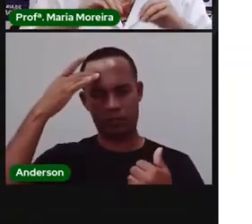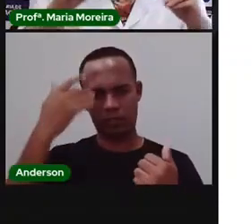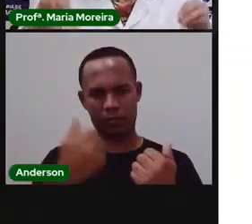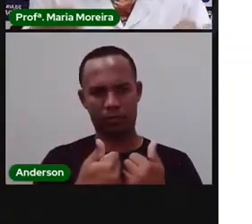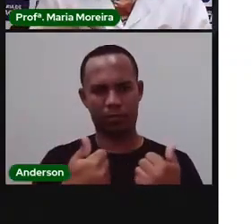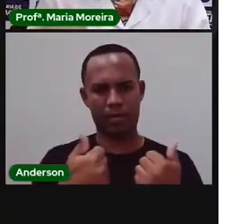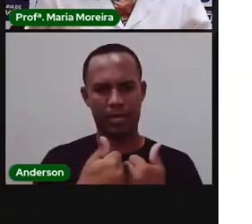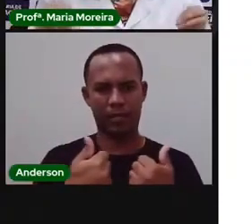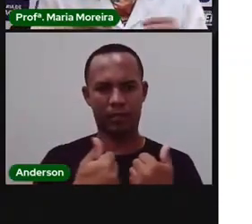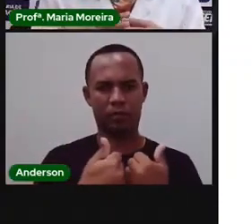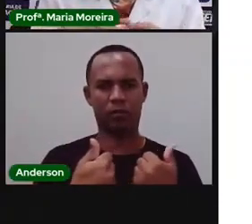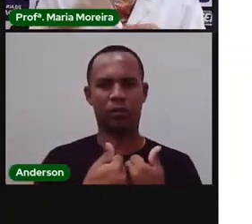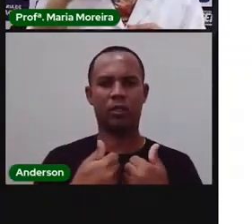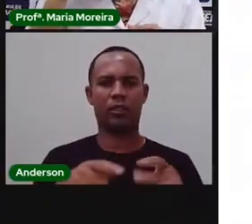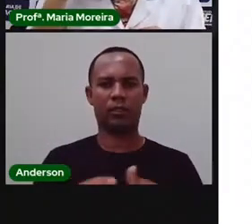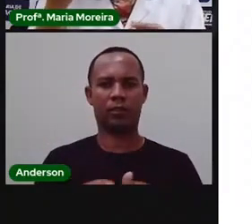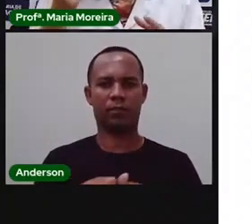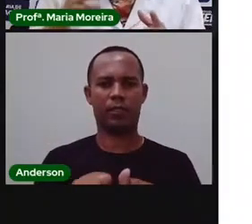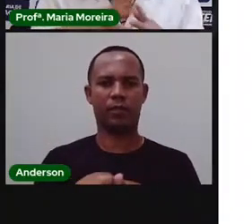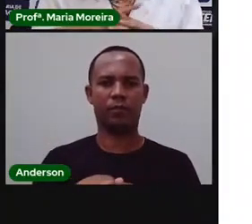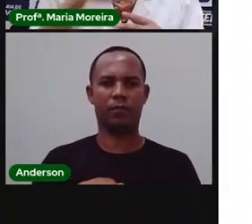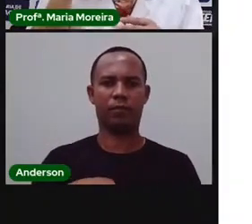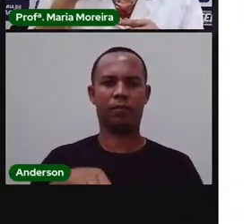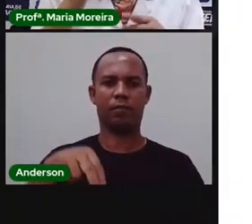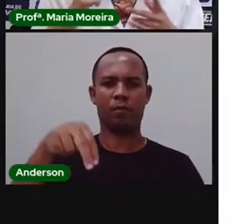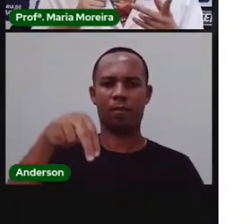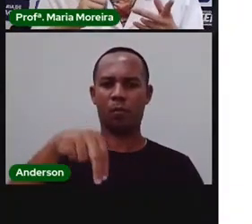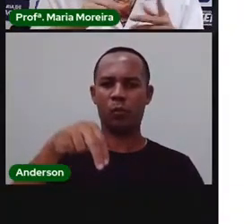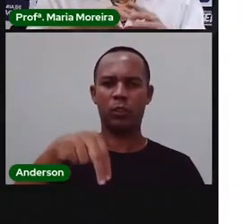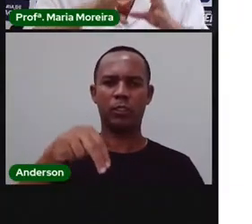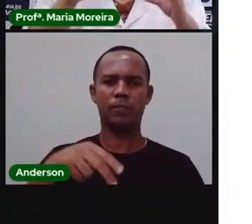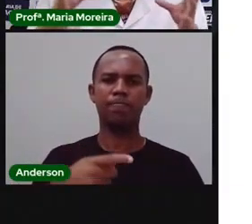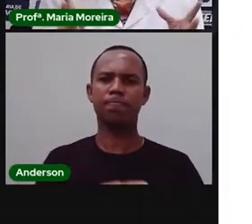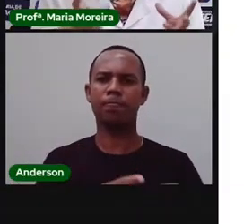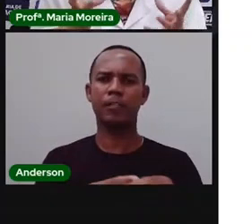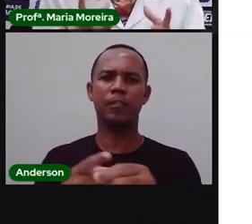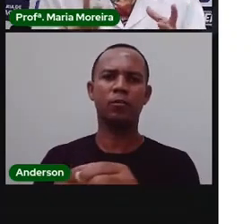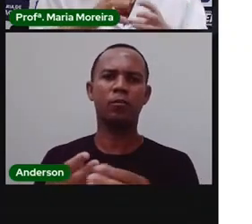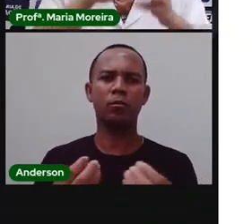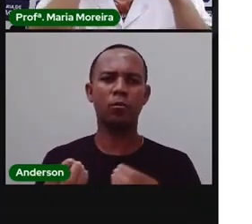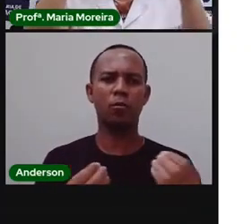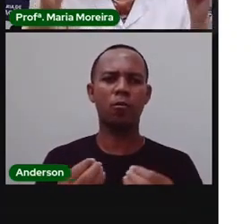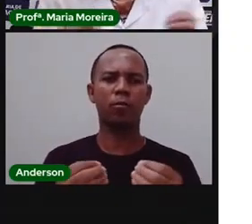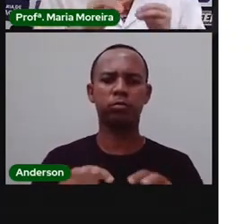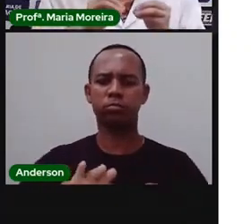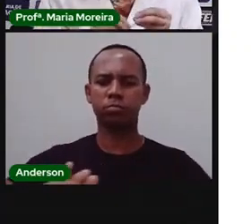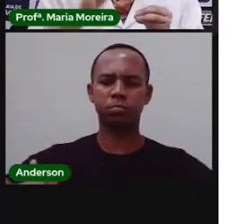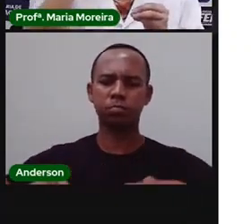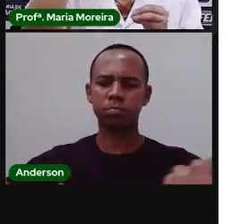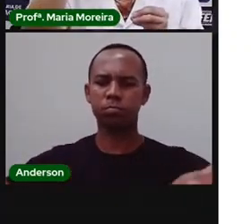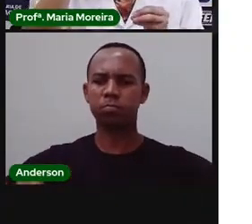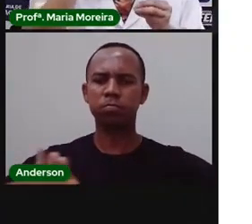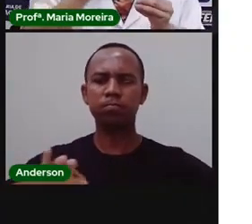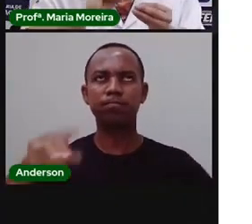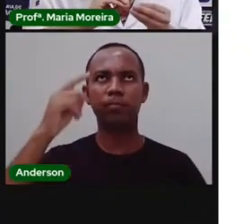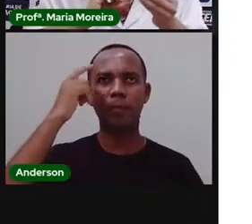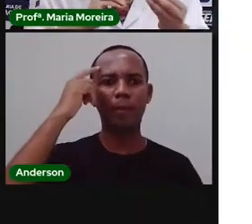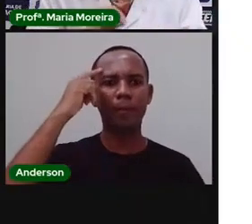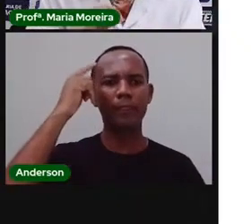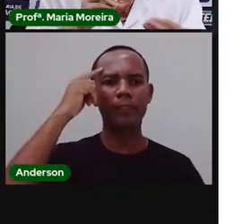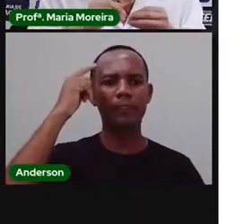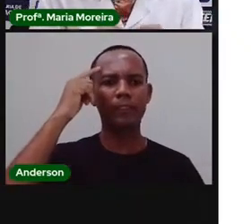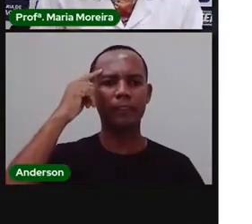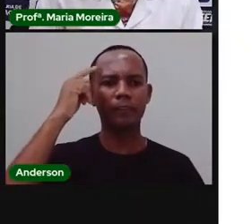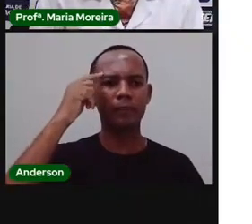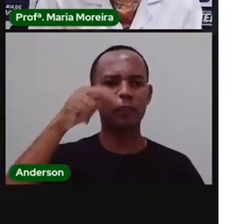proximidades, nesses municípios, já é minha galera, tá pensando no Norte, Sul, e conseguiram imaginar onde fica o Norte, o